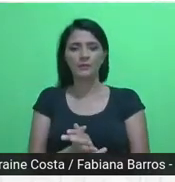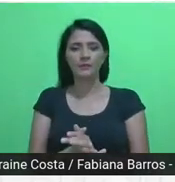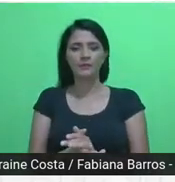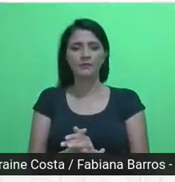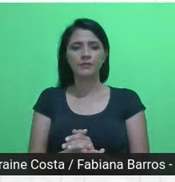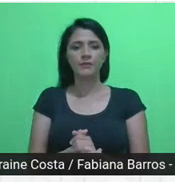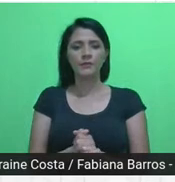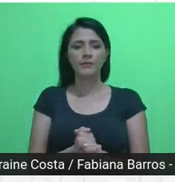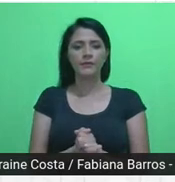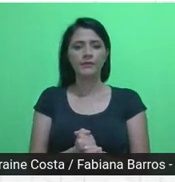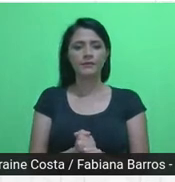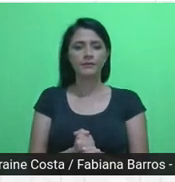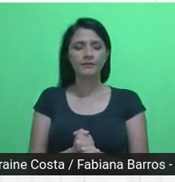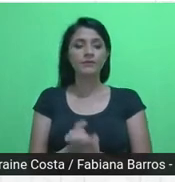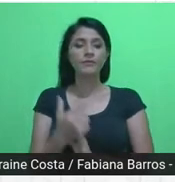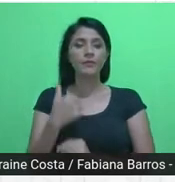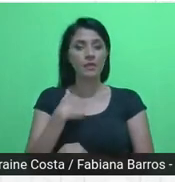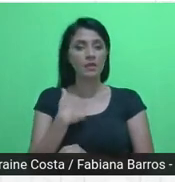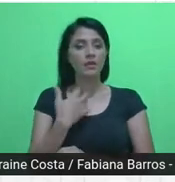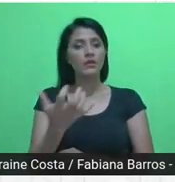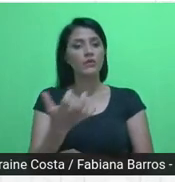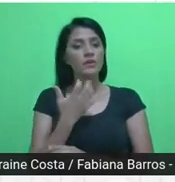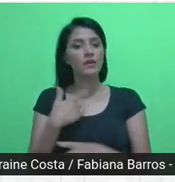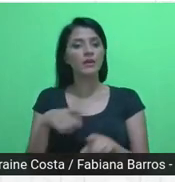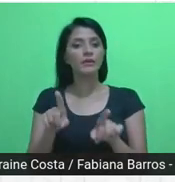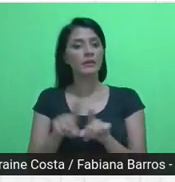eu gostaria também, desde já,